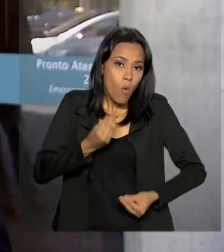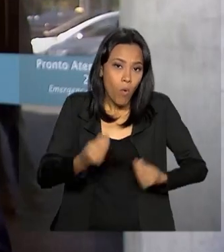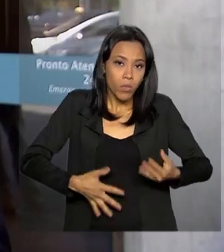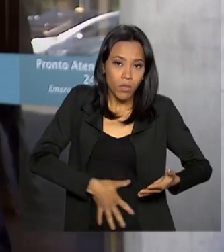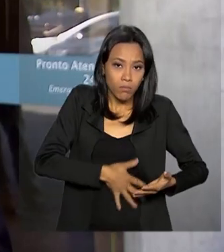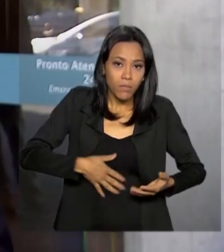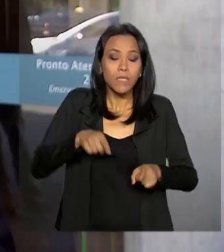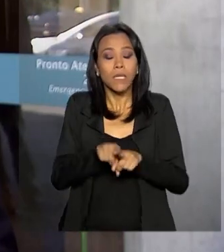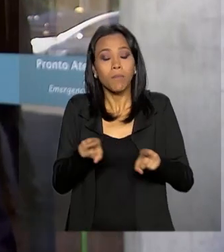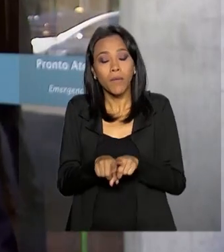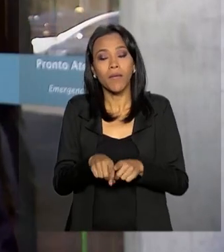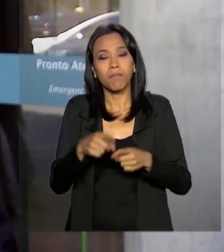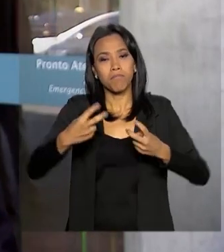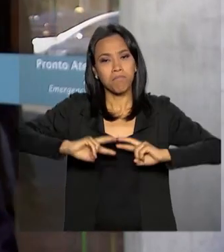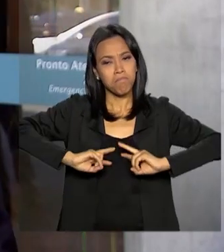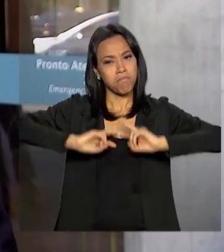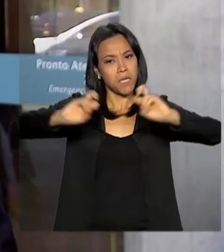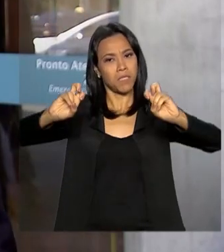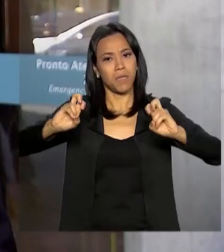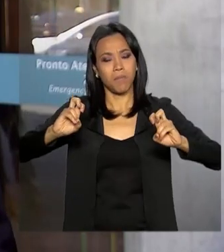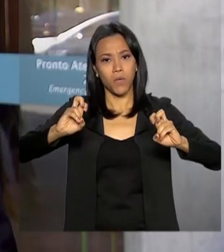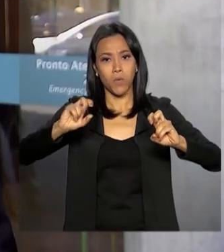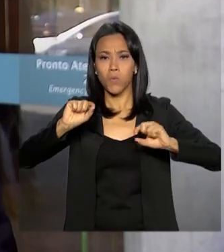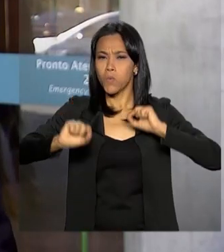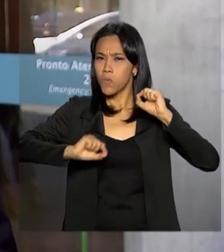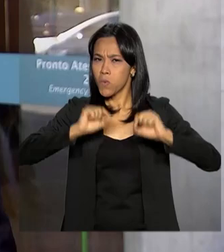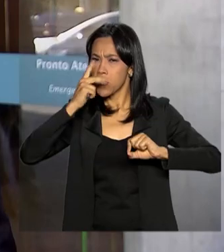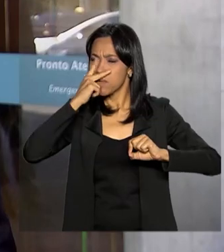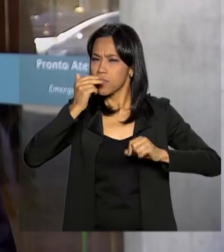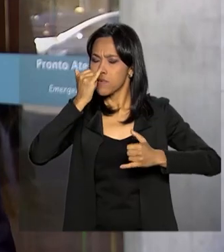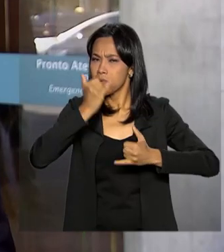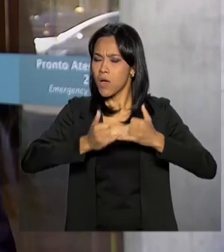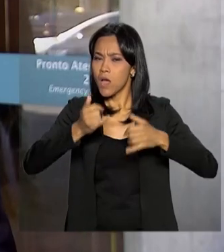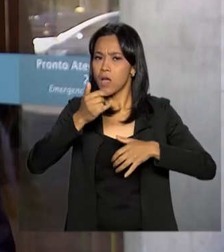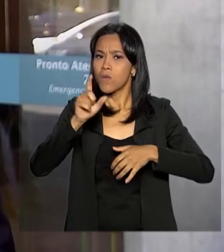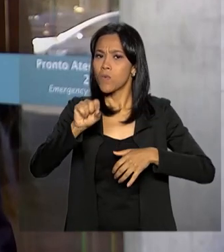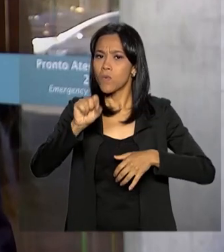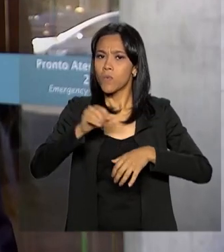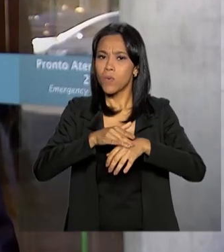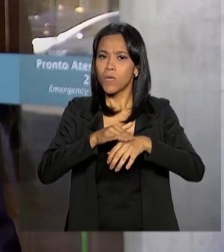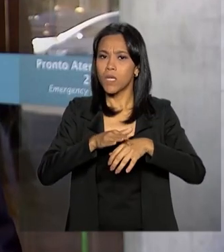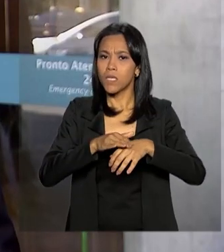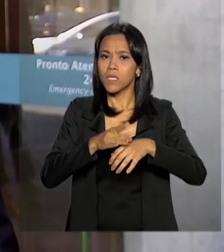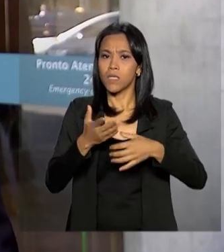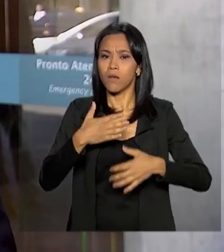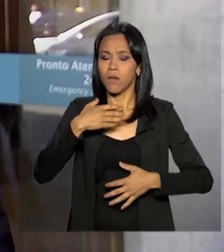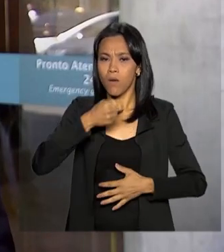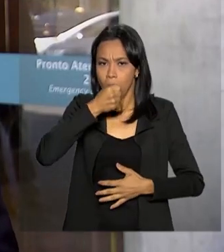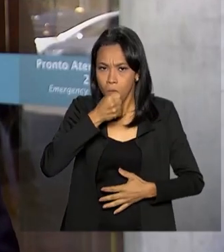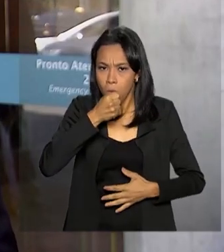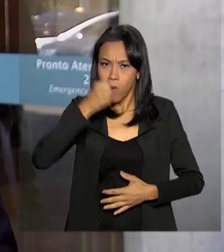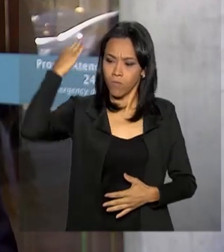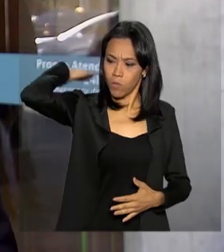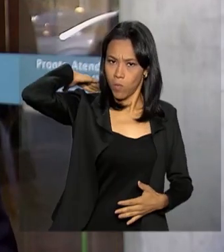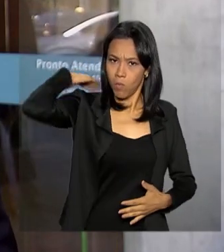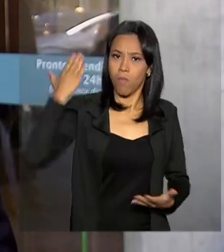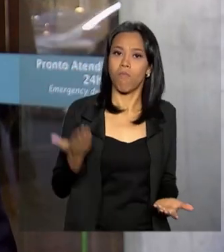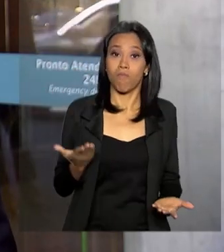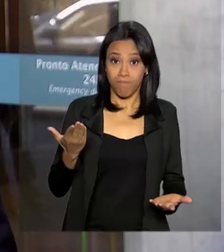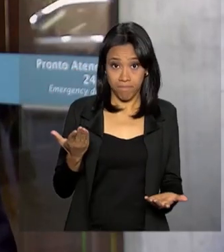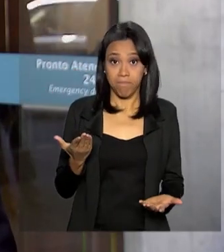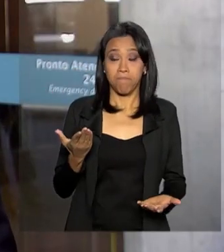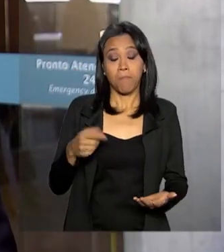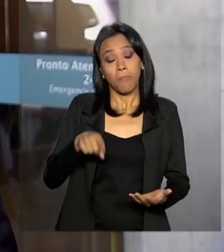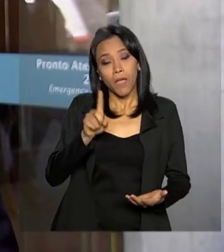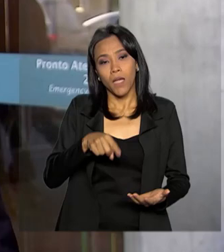mas também uma imagem que era compatível com o quadro de pneumonia justamente no pulmão do presidente. Eles realizaram um